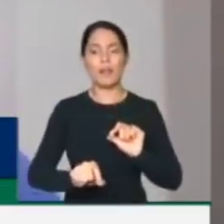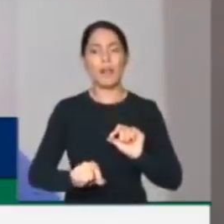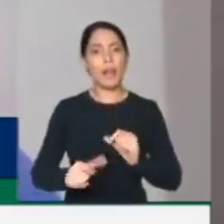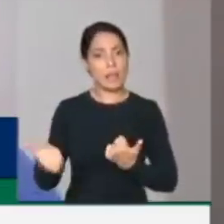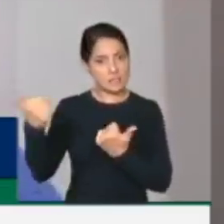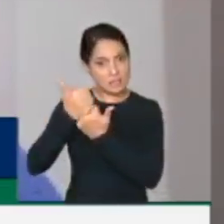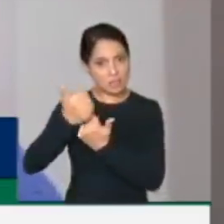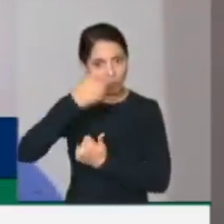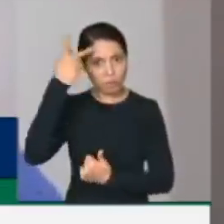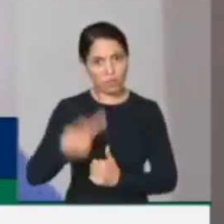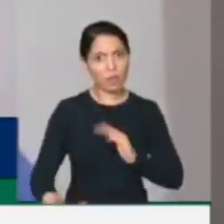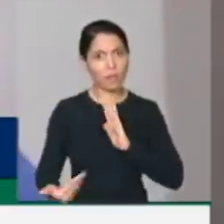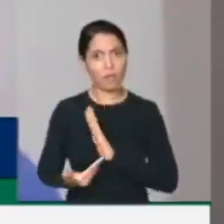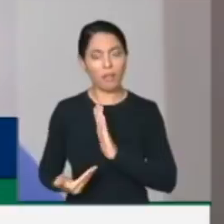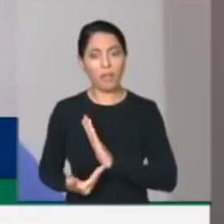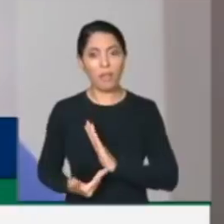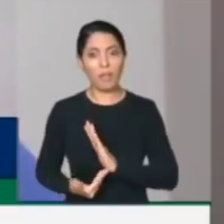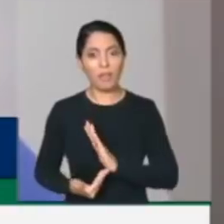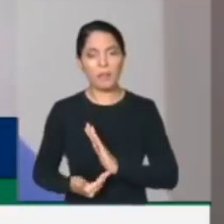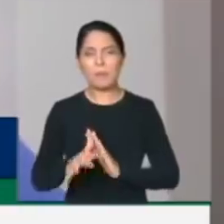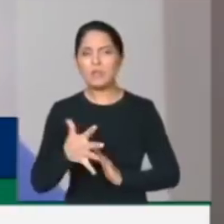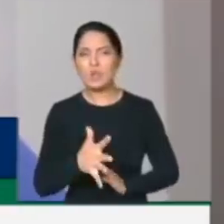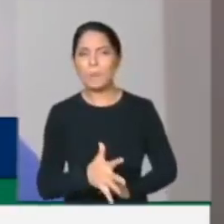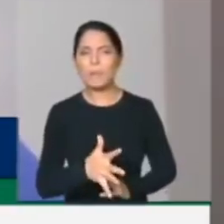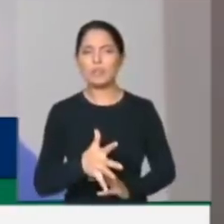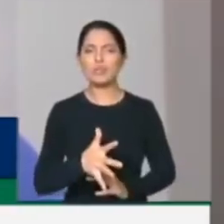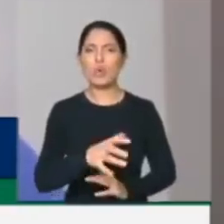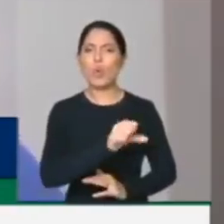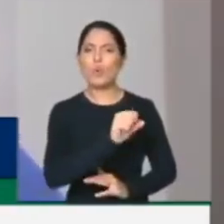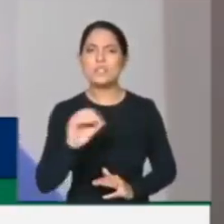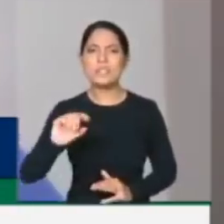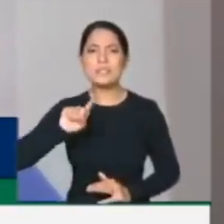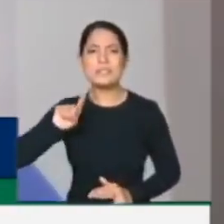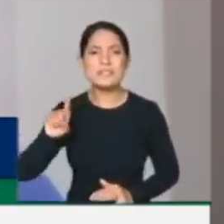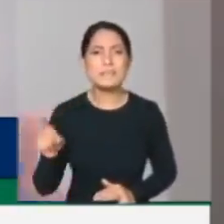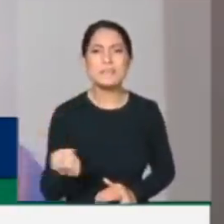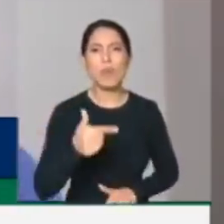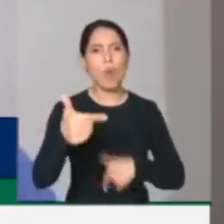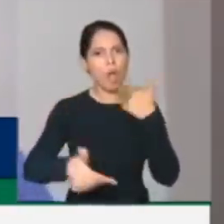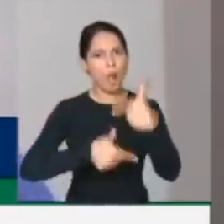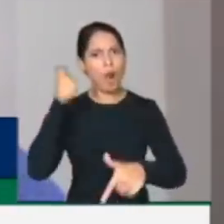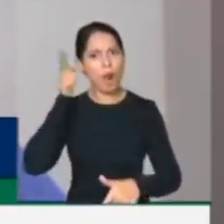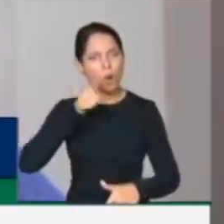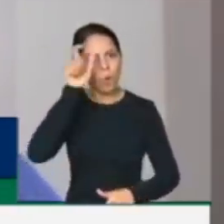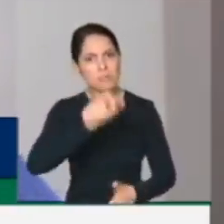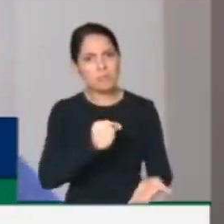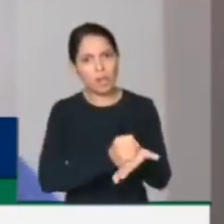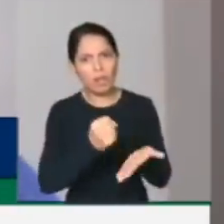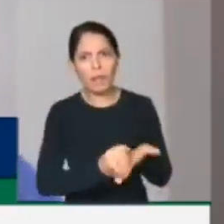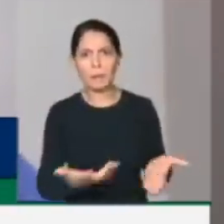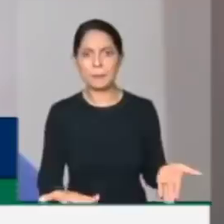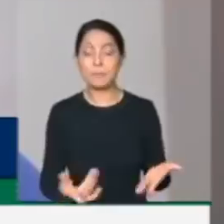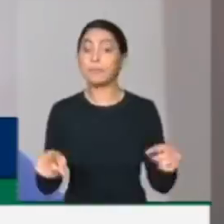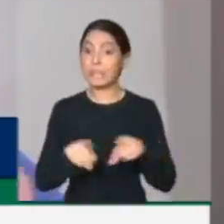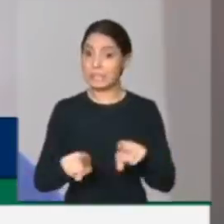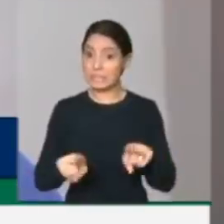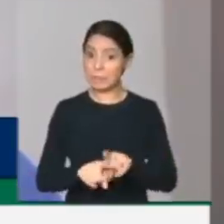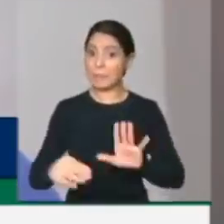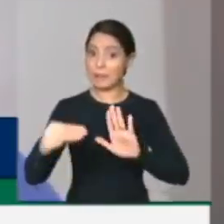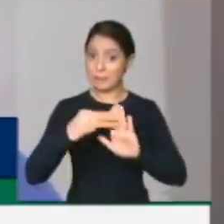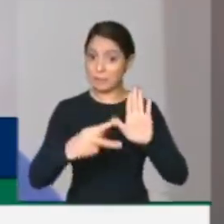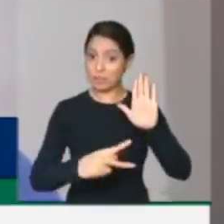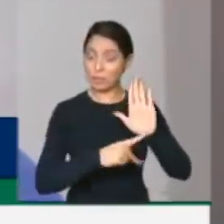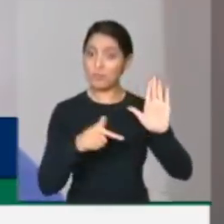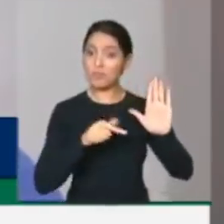31% no microcrédito tem a capacidade de gerar 800 mil empregos. Outro ponto fundamental da medida, acabar com a